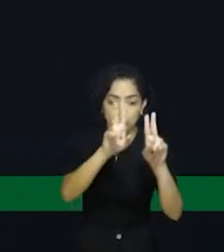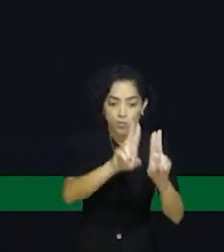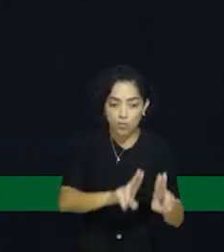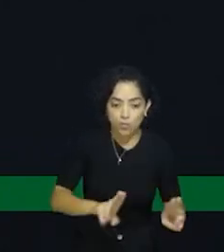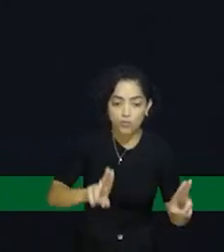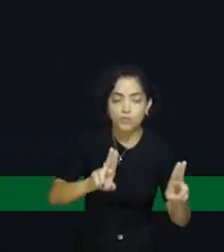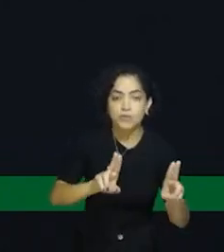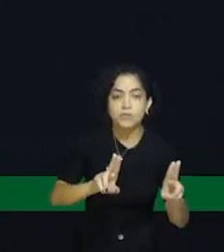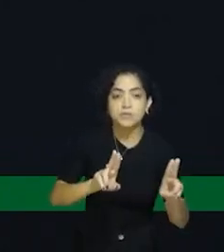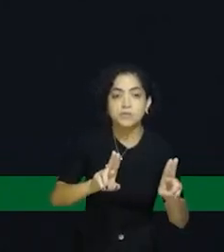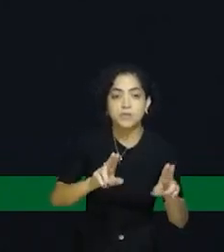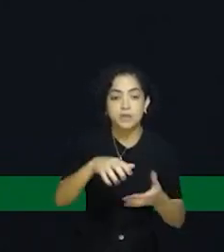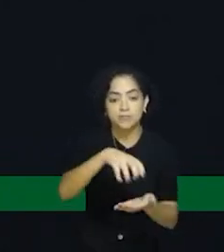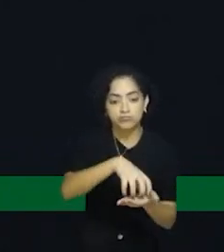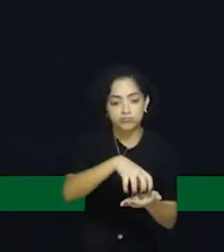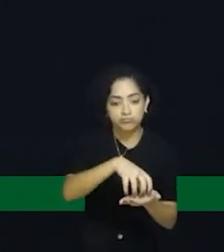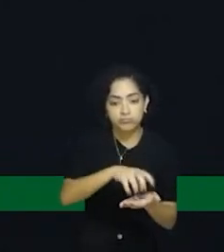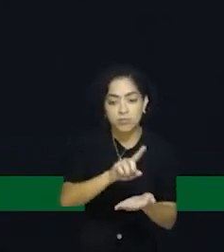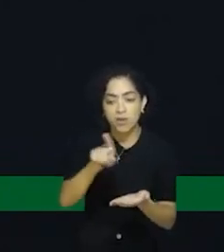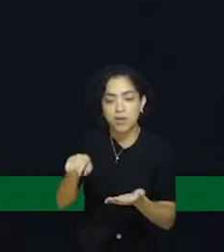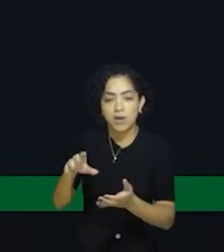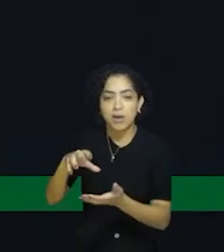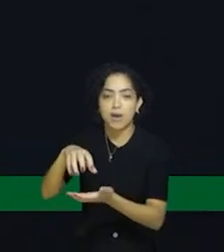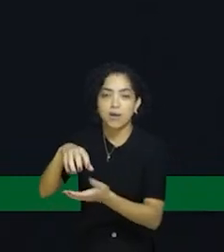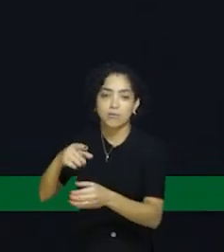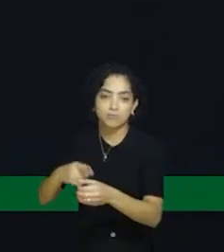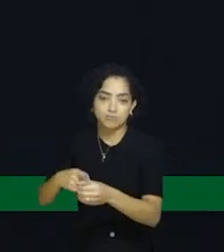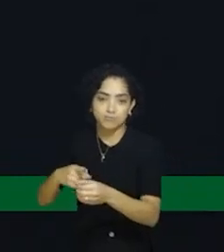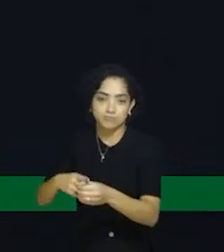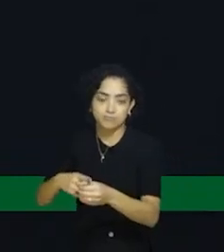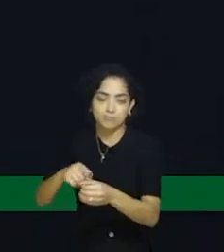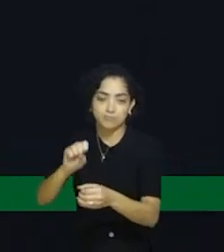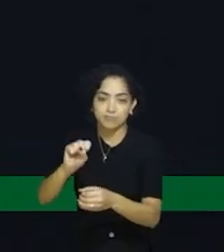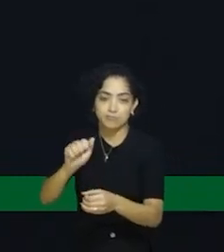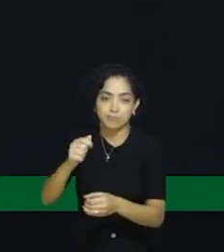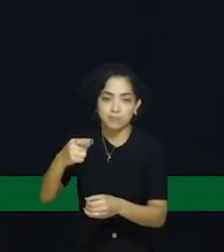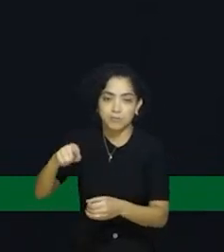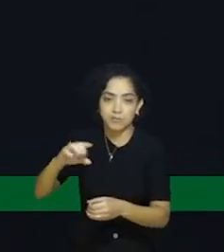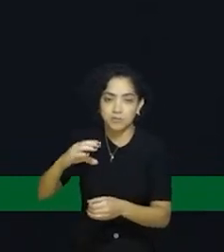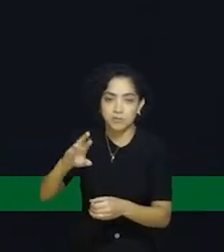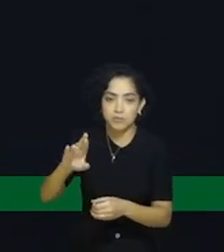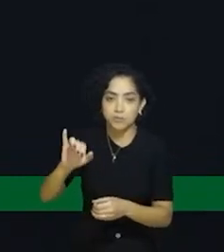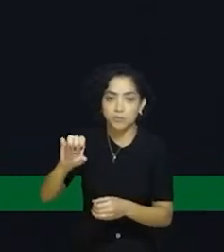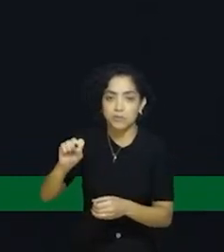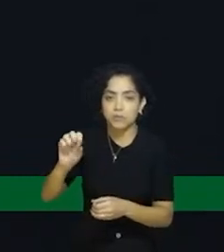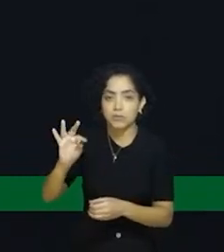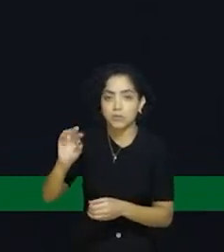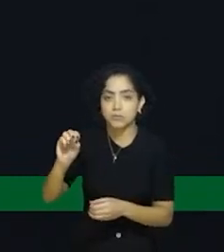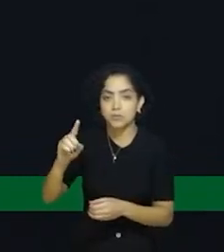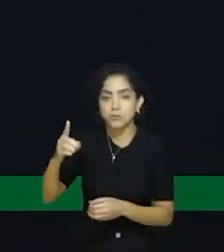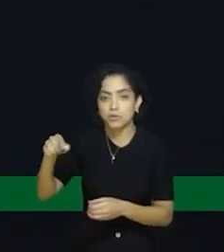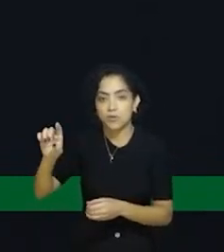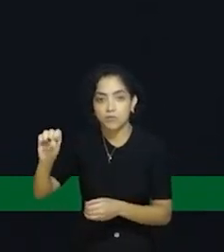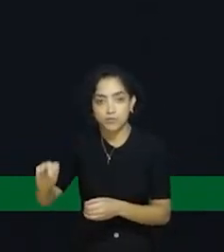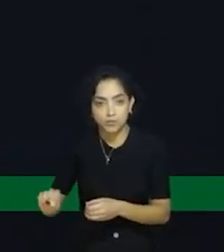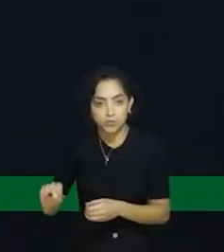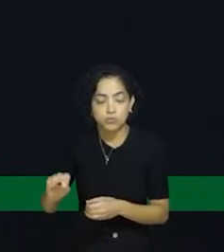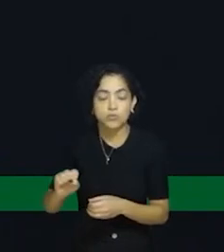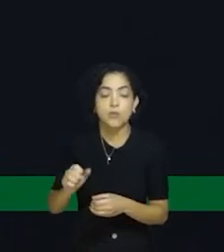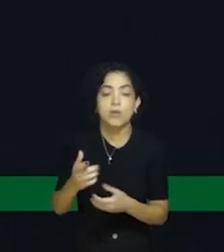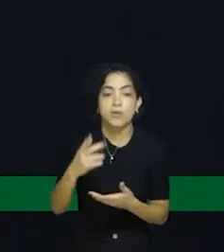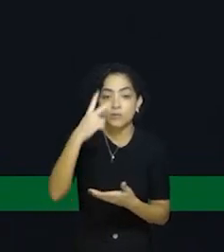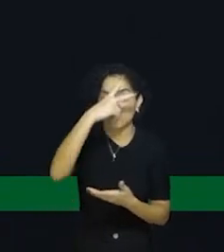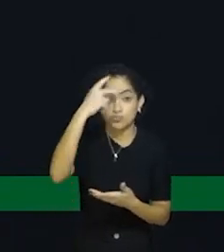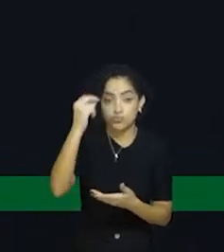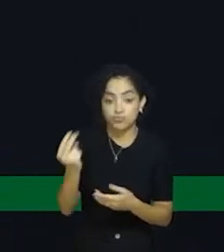Curitibanos ao município de São Cristóvão do Sul. O projeto dessa obra está pronto e foi custeado pelas prefeituras dos